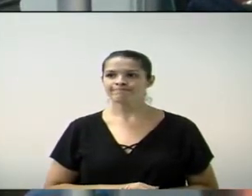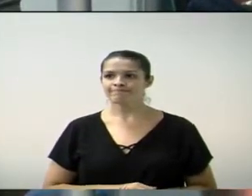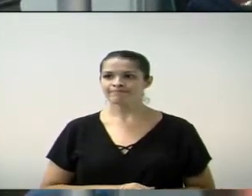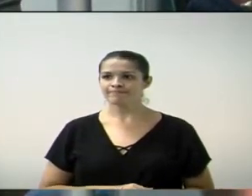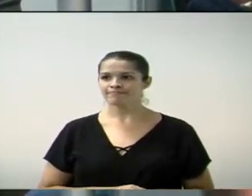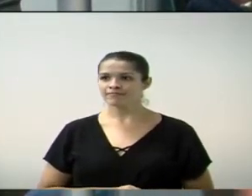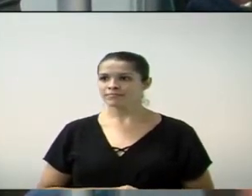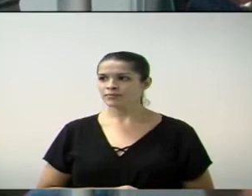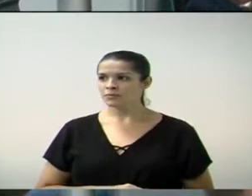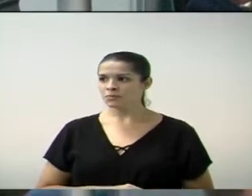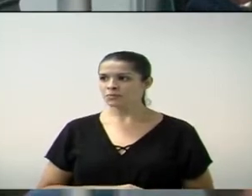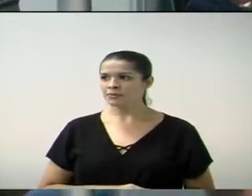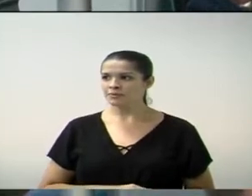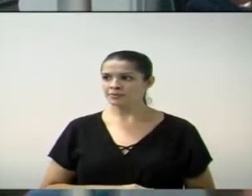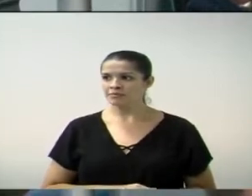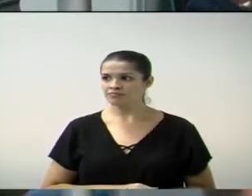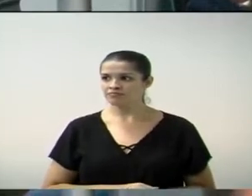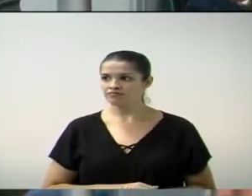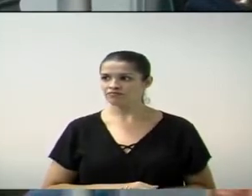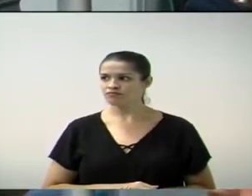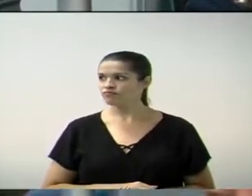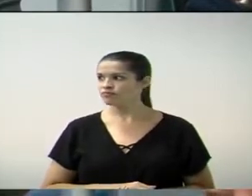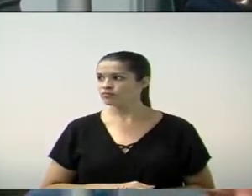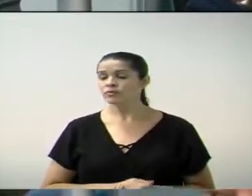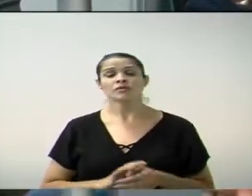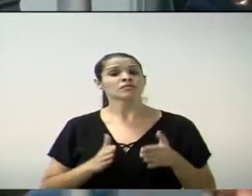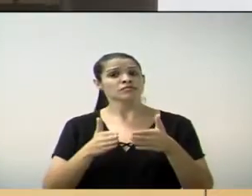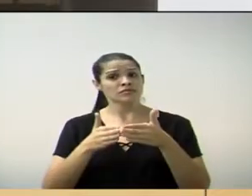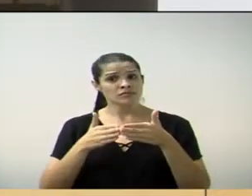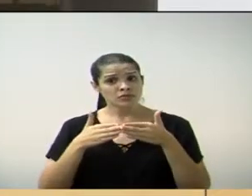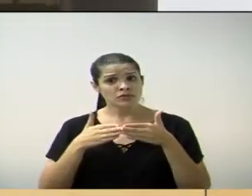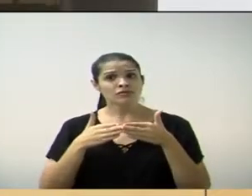O povo tem que acalmar. Por favor, pessoal.